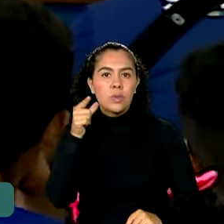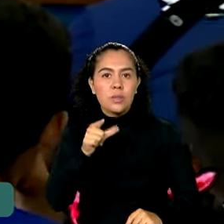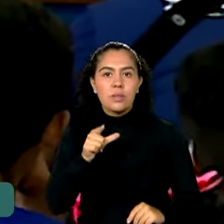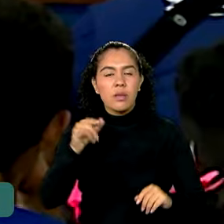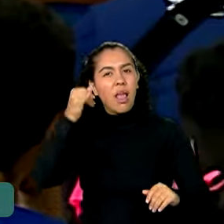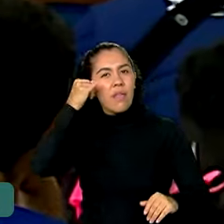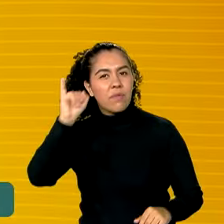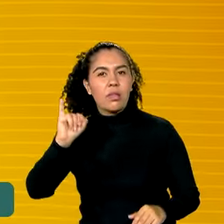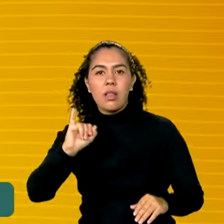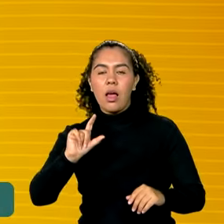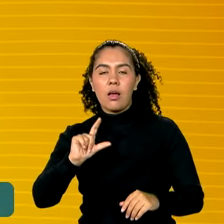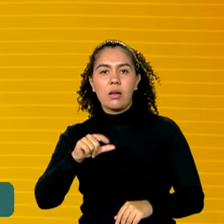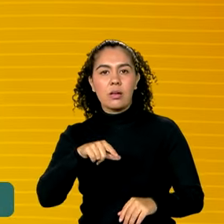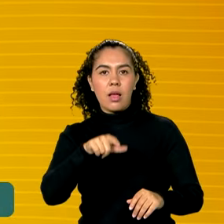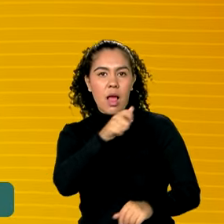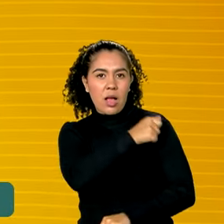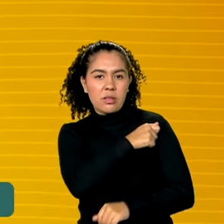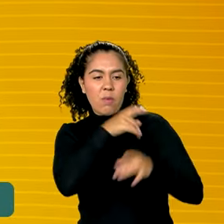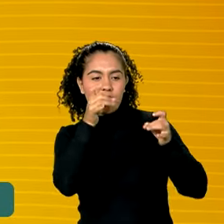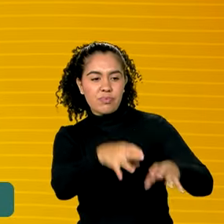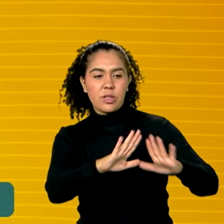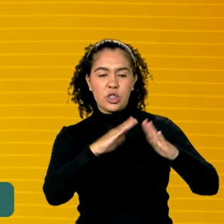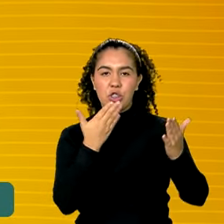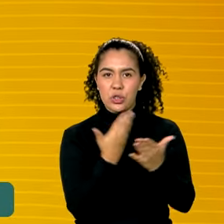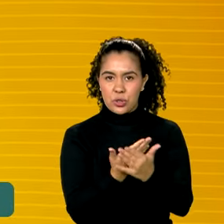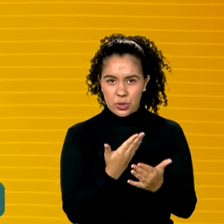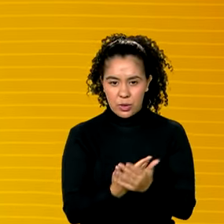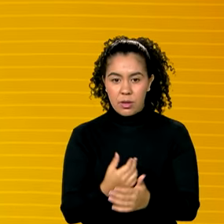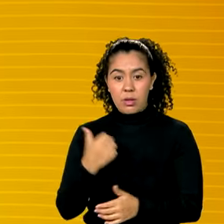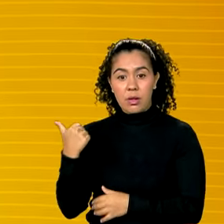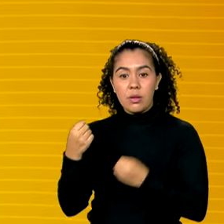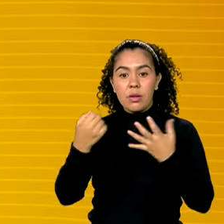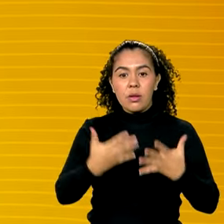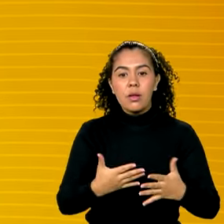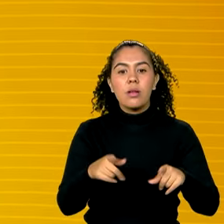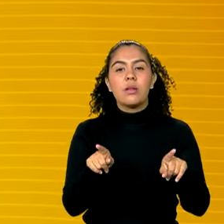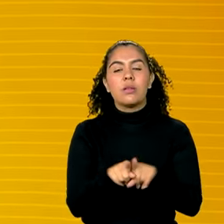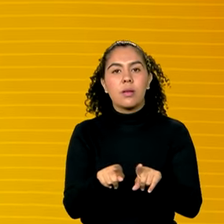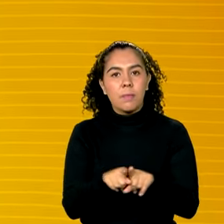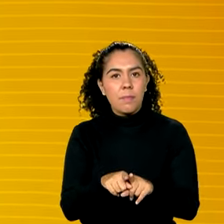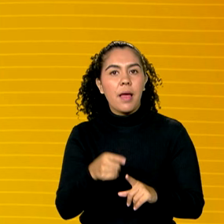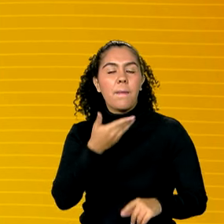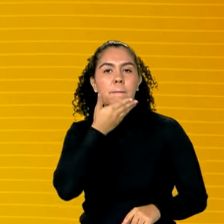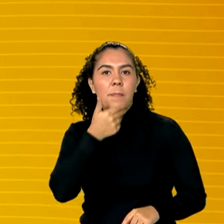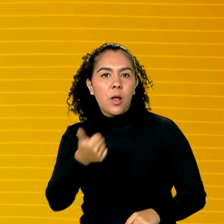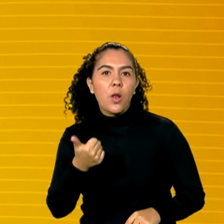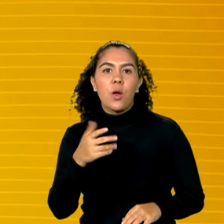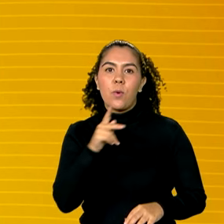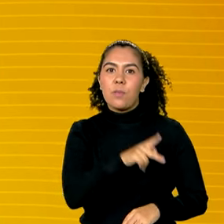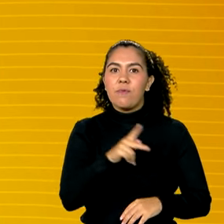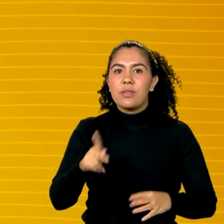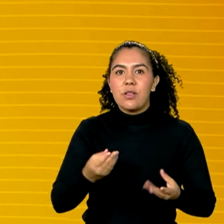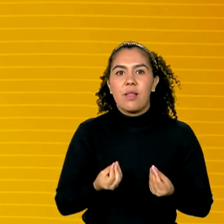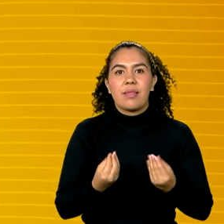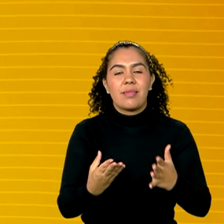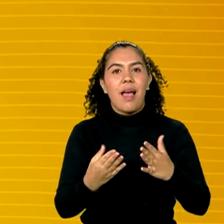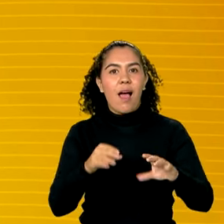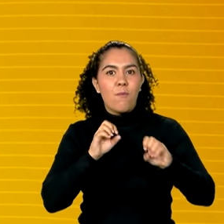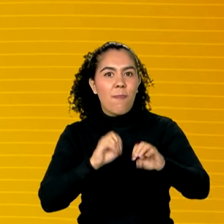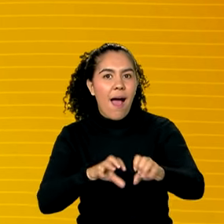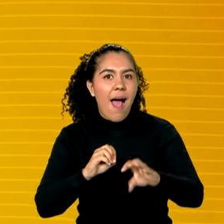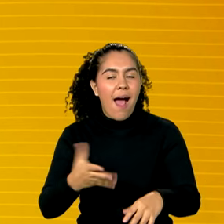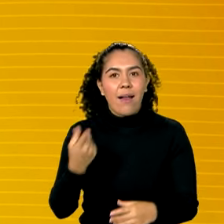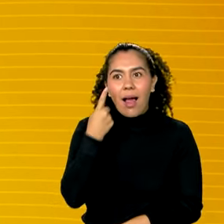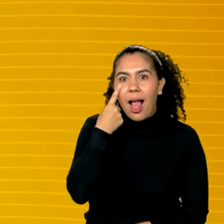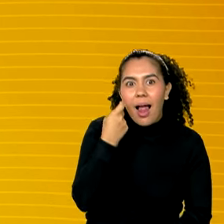evasão escolar é uma metodologia que permite que o professor tenha aulas mais dinâmicas mais atraentes que facilite na